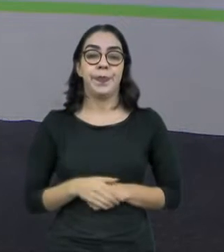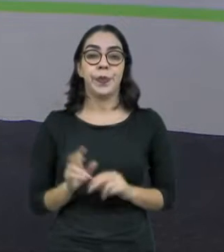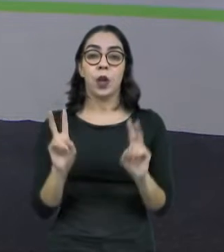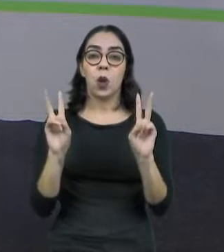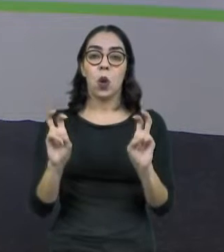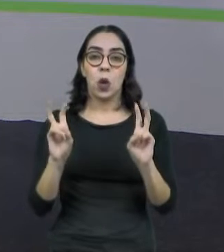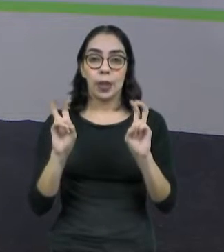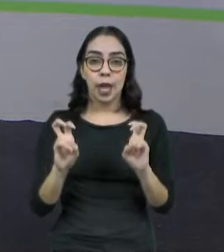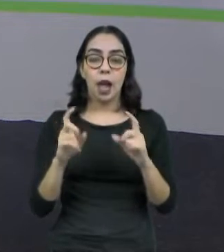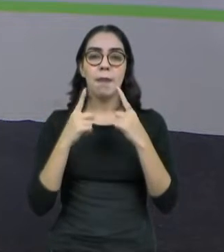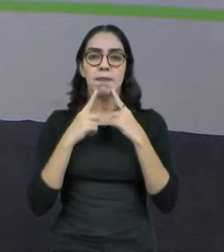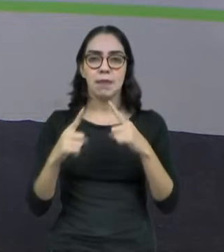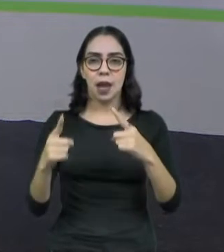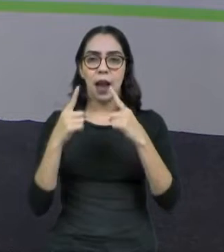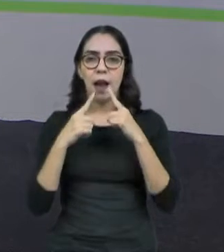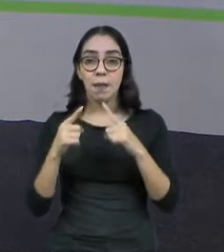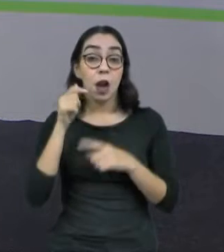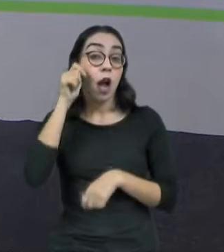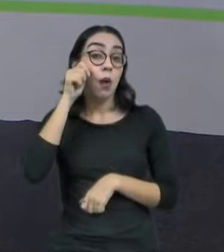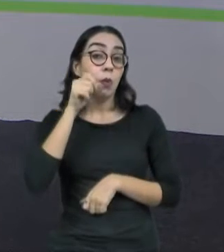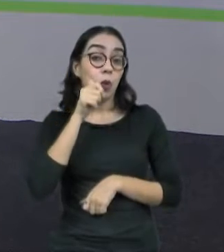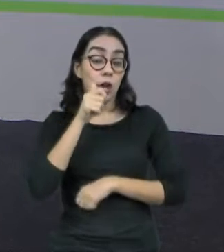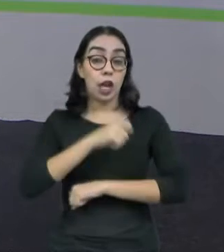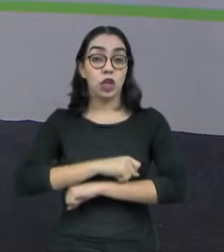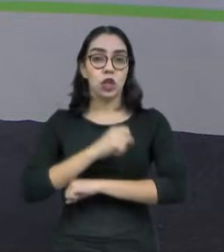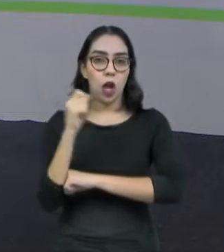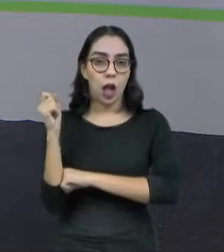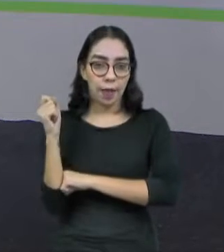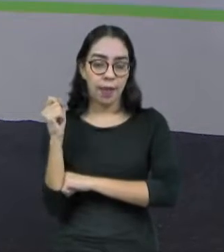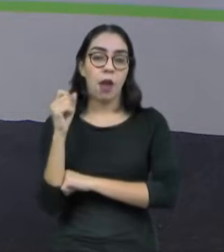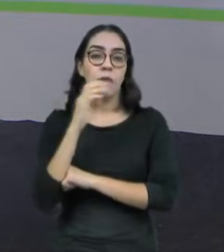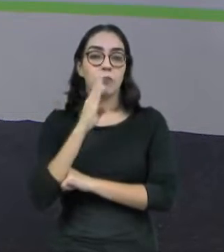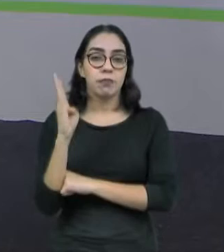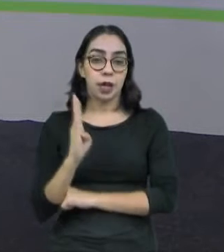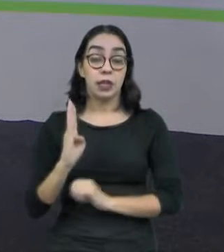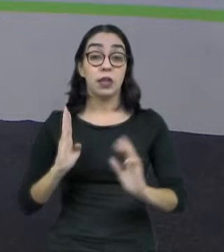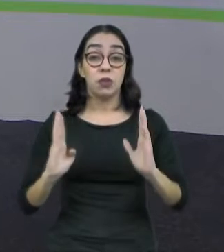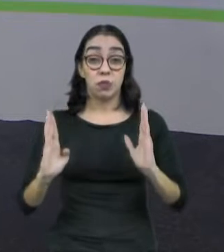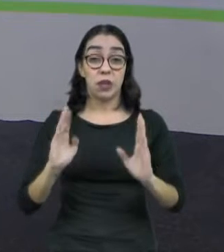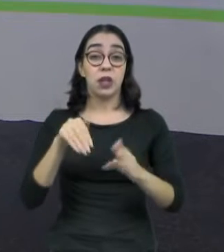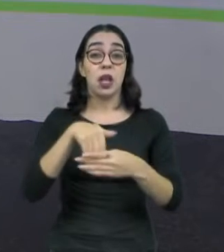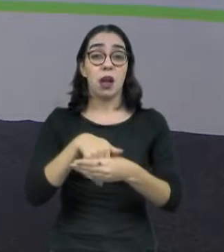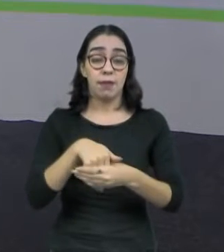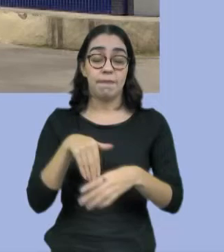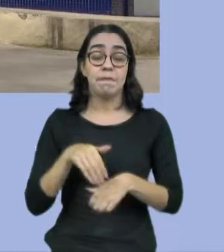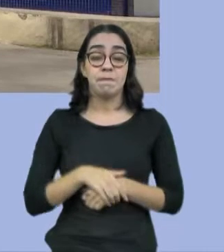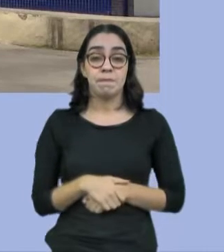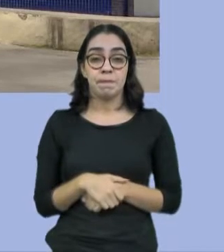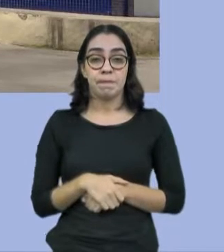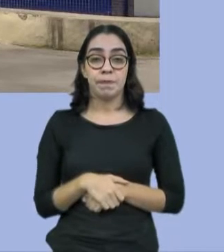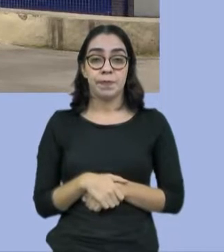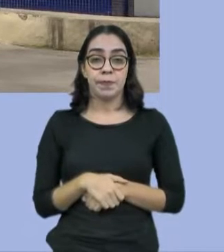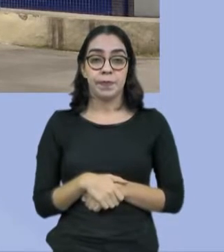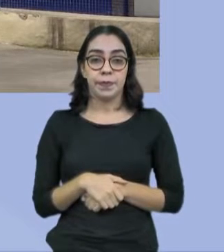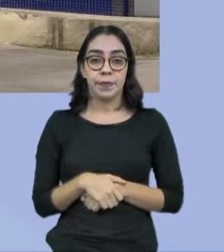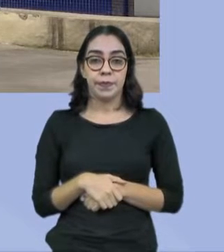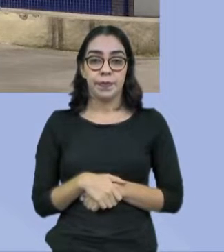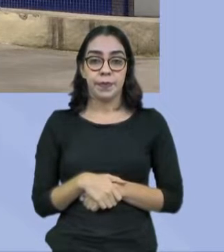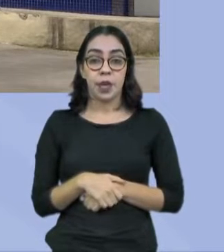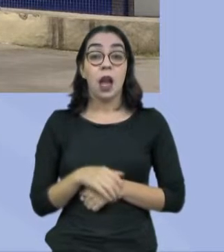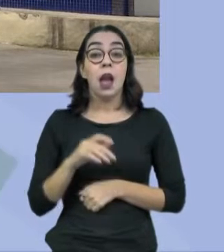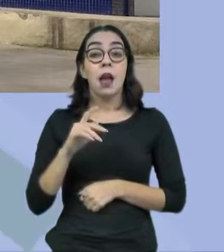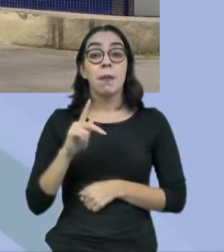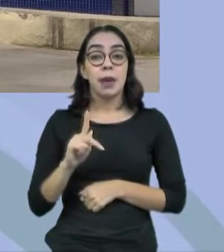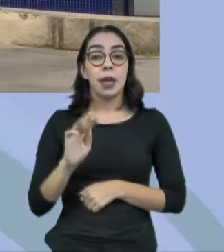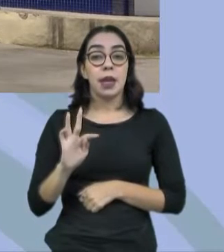ataques contra jornalistas mulheres no Brasil durante o período eleitoral. E mais, Polícia Rodoviária Federal